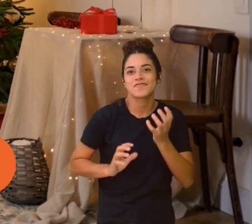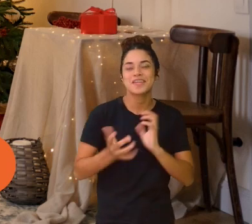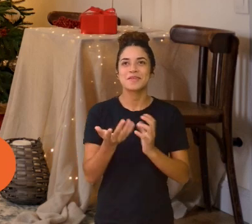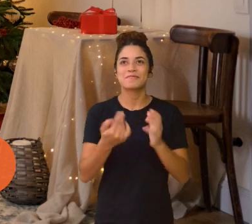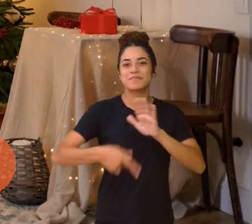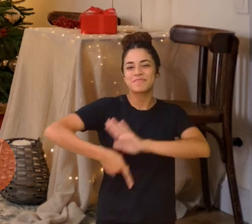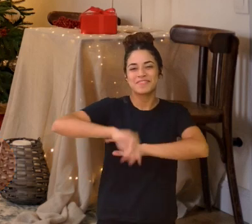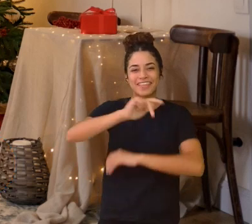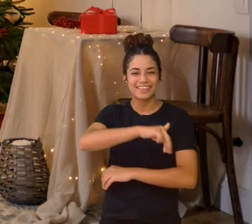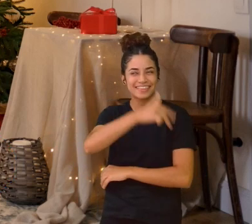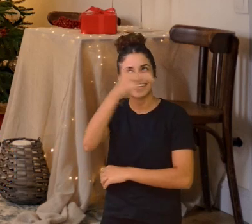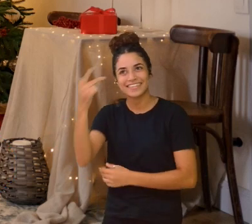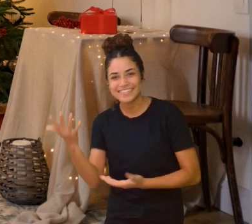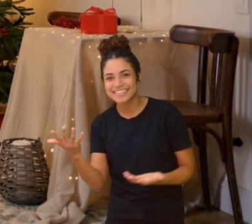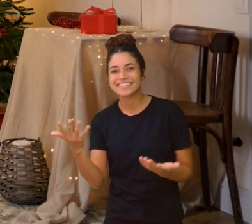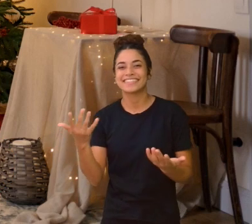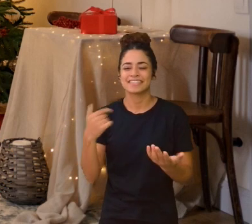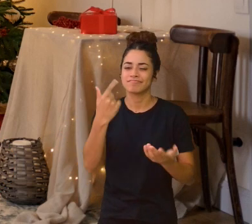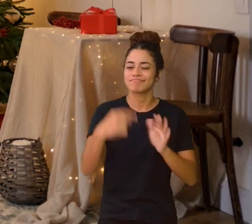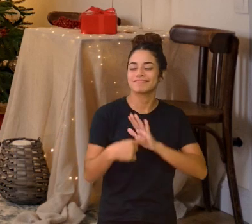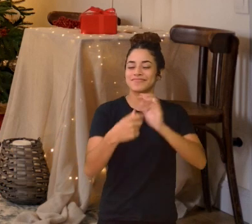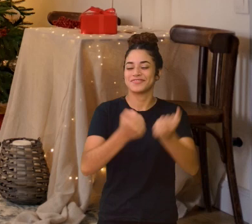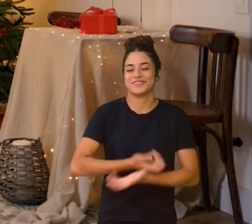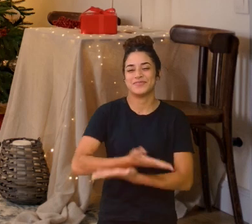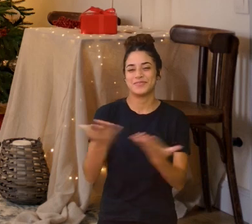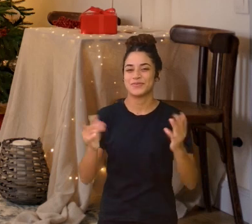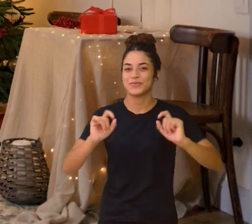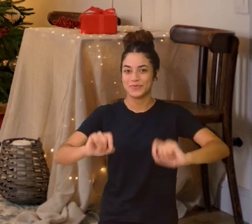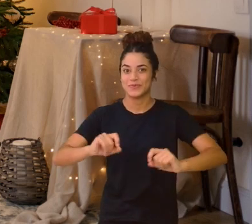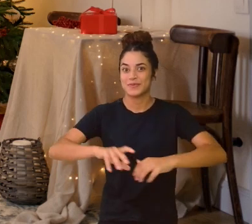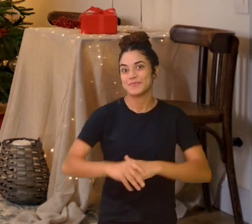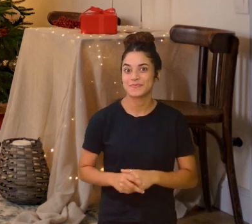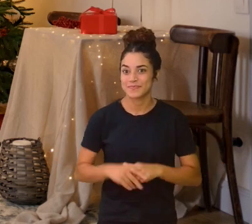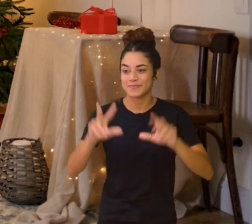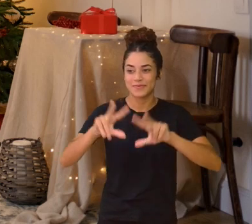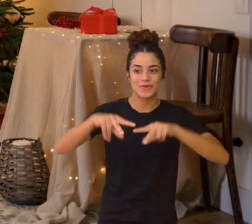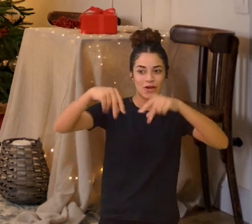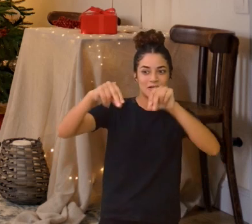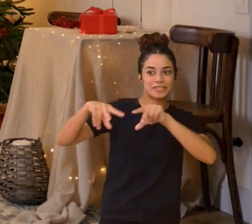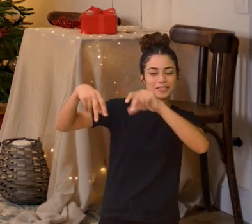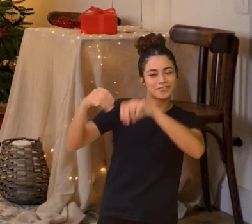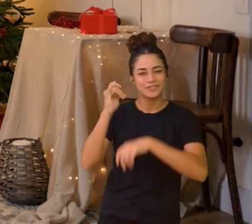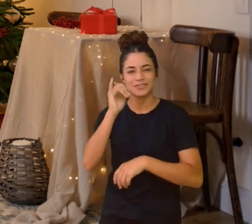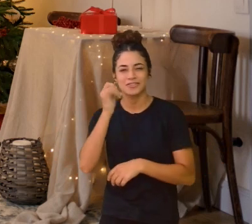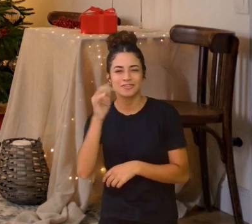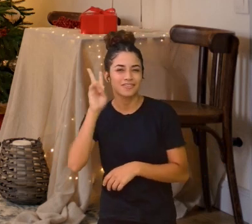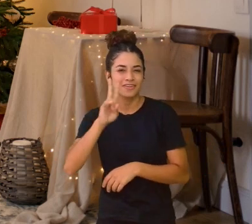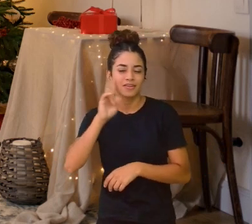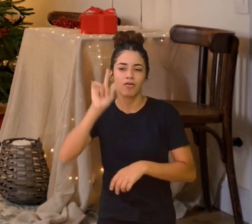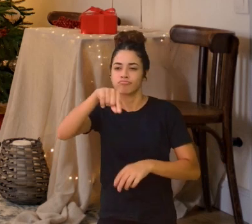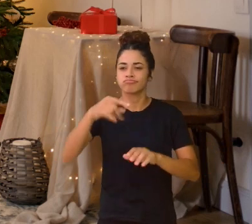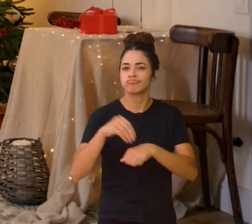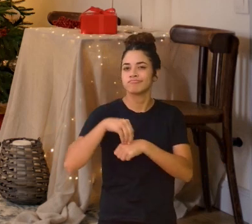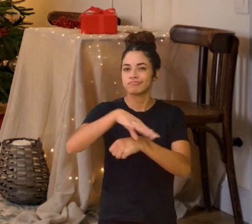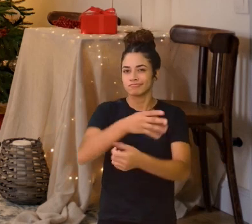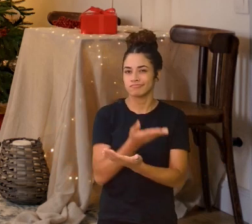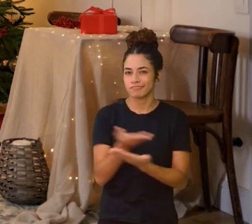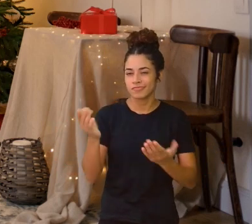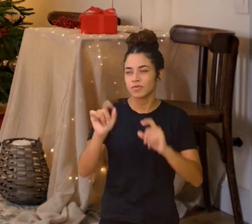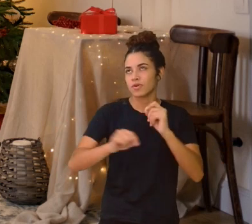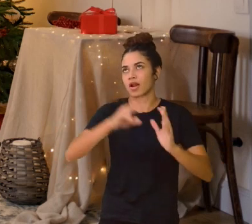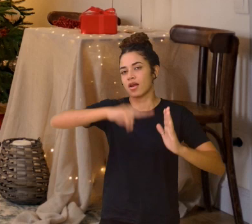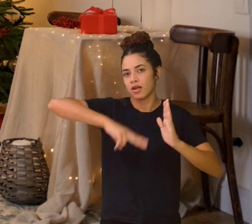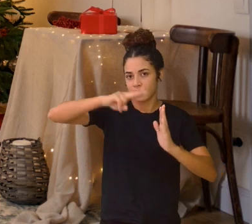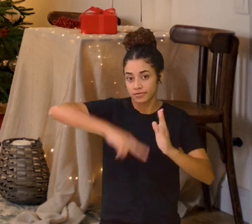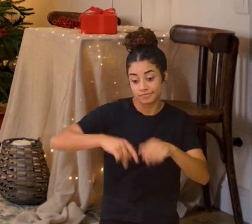natalino trazendo para vocês um cordel, uma sugestão de leitura para você nesse